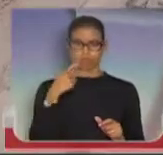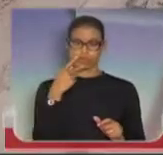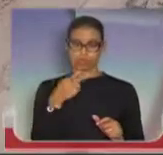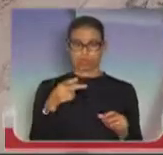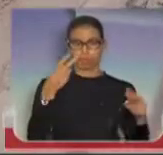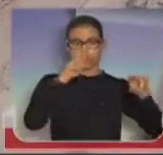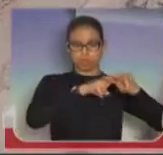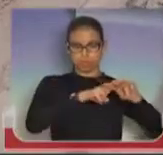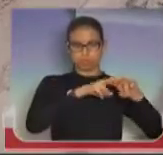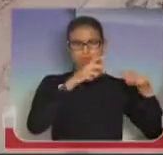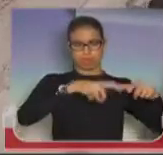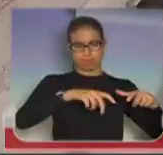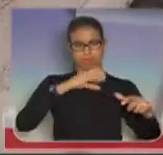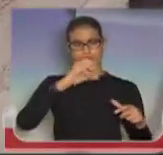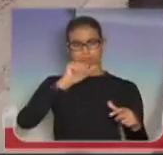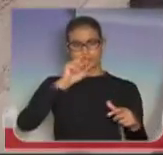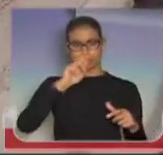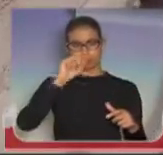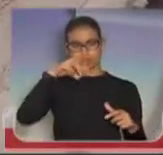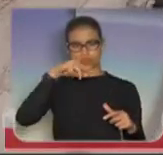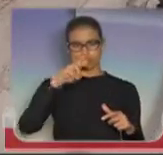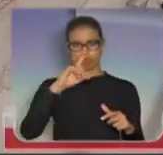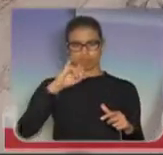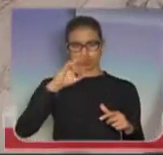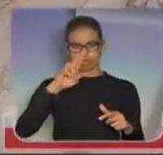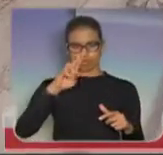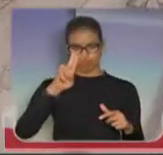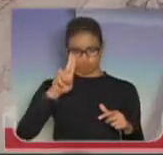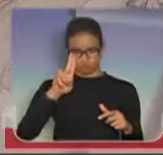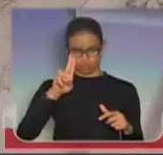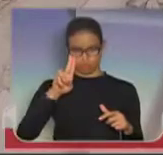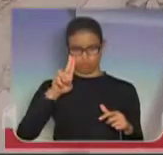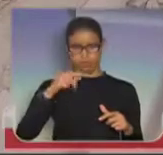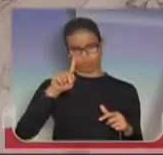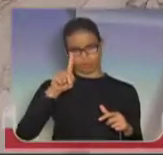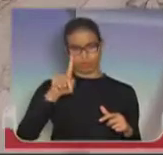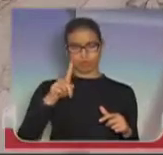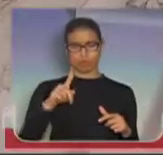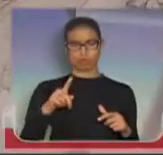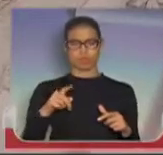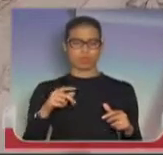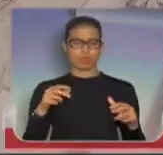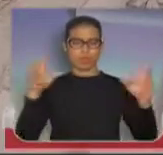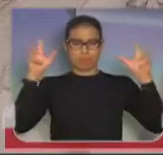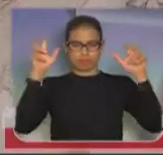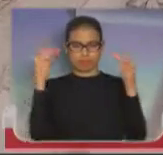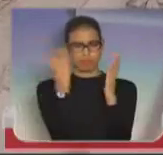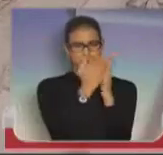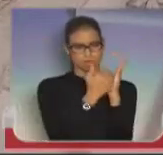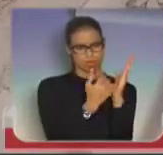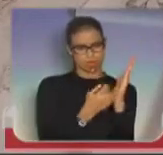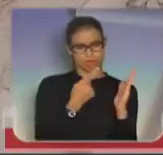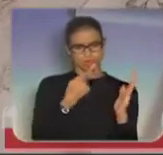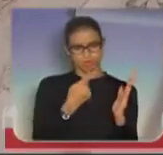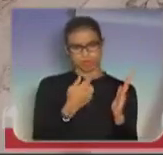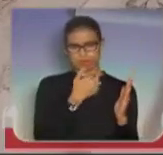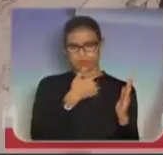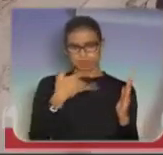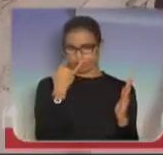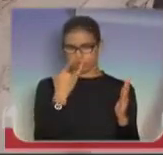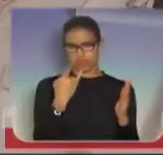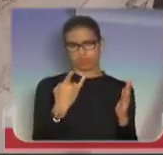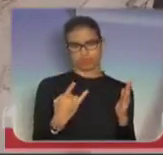matéria, nós estamos sem a câmera aqui hoje, citando na matéria aqui várias, vários vícios no